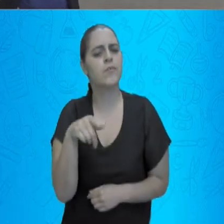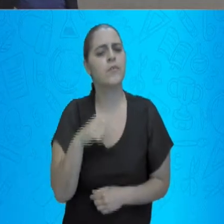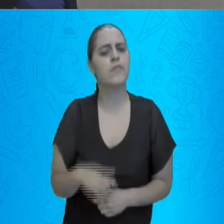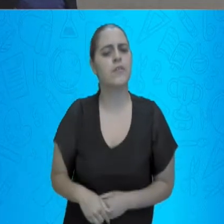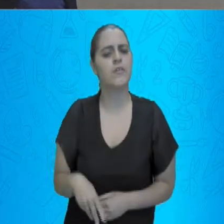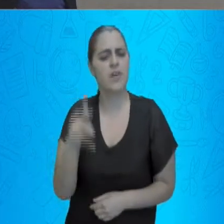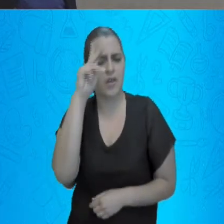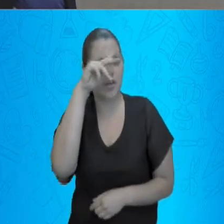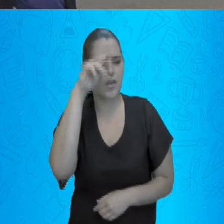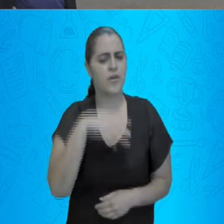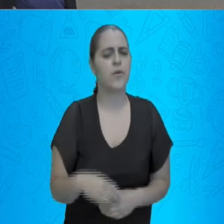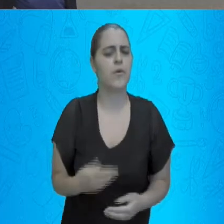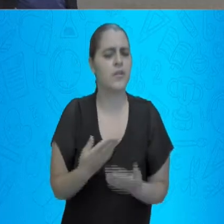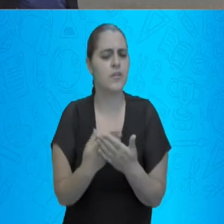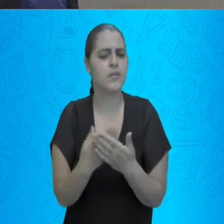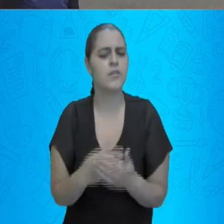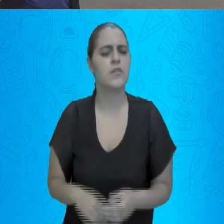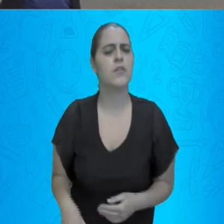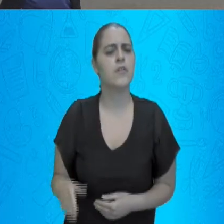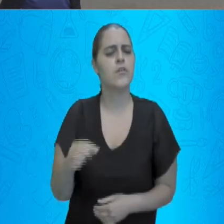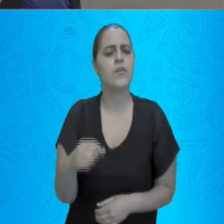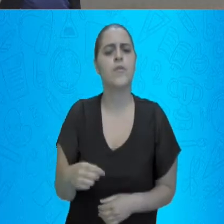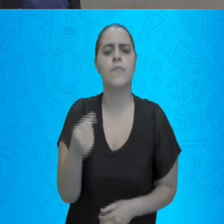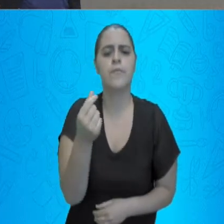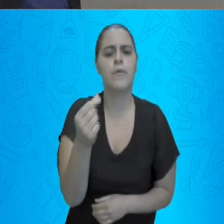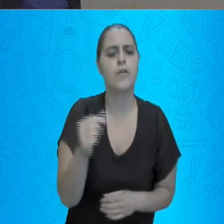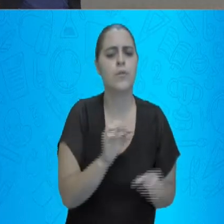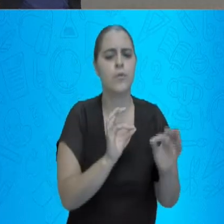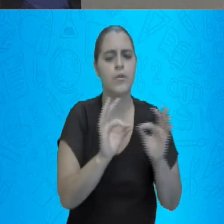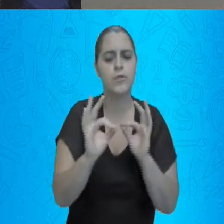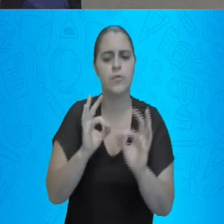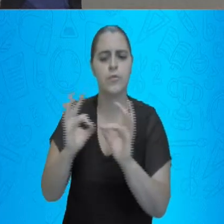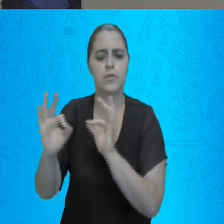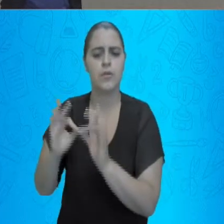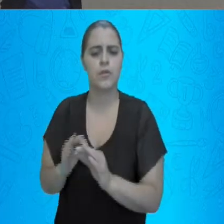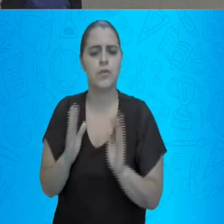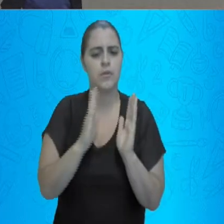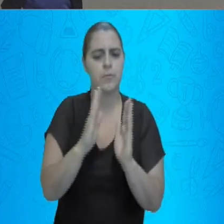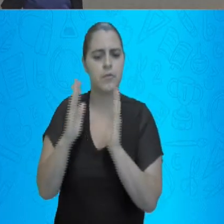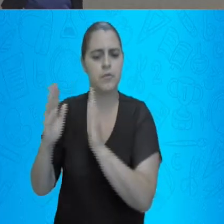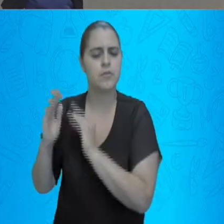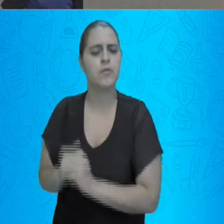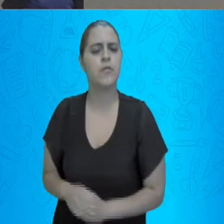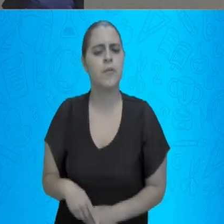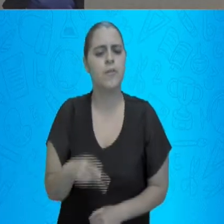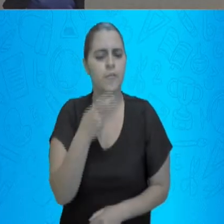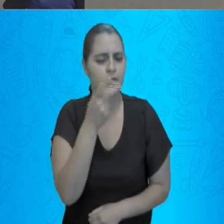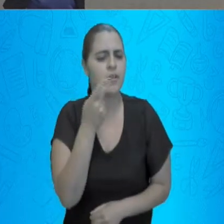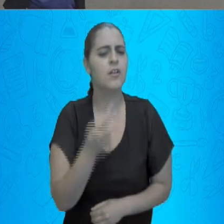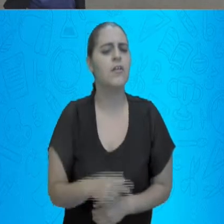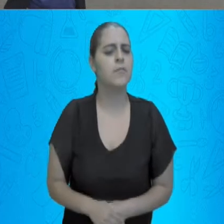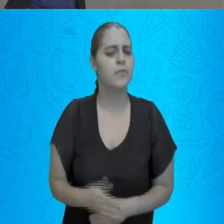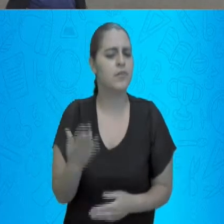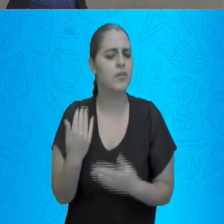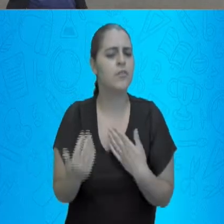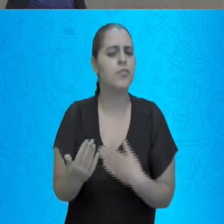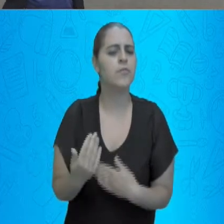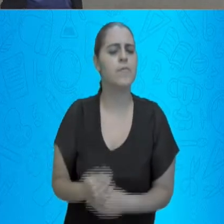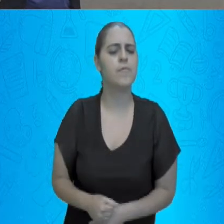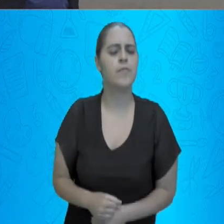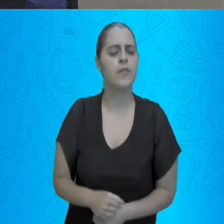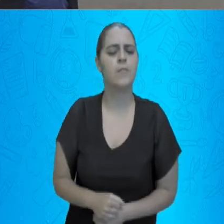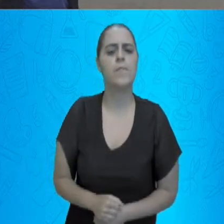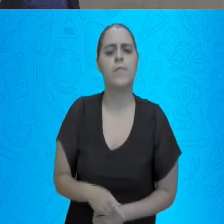recordam na nossa aula de valor posicional? Nós já falamos sobre isso aqui. Então,